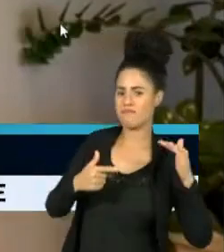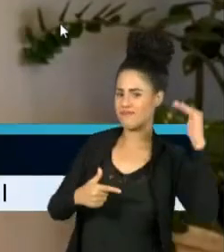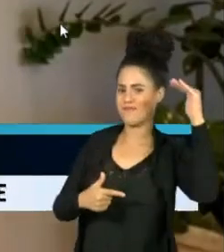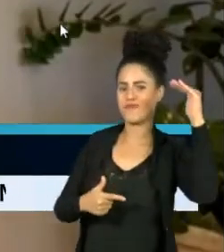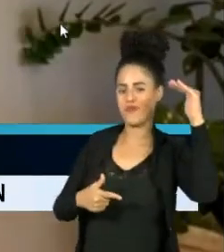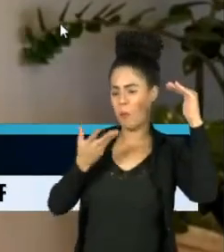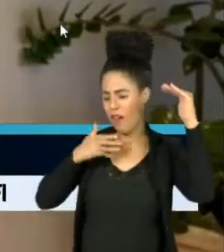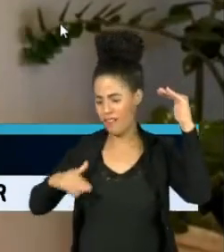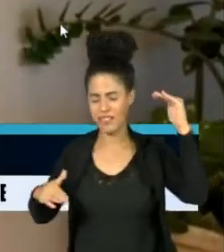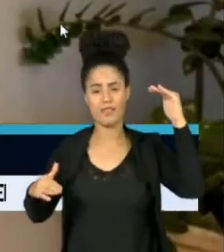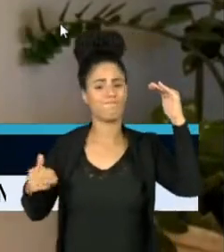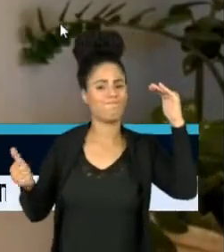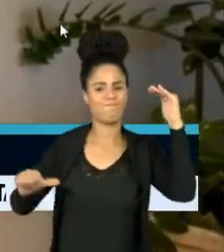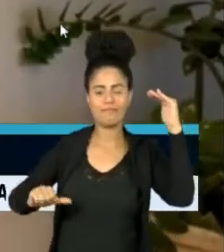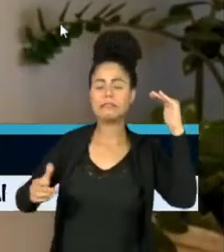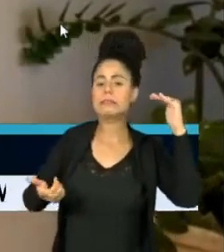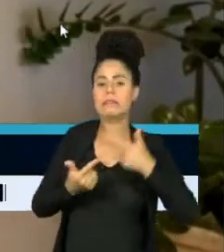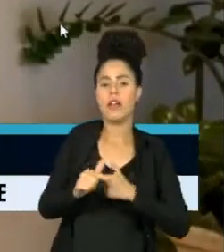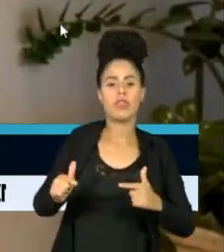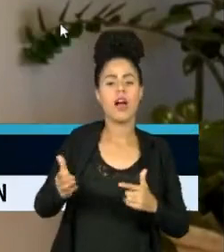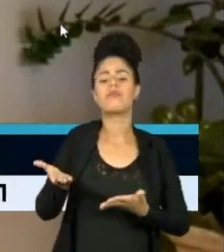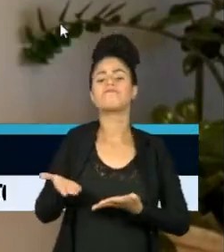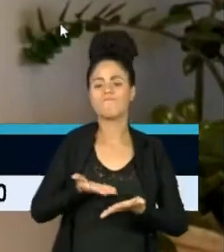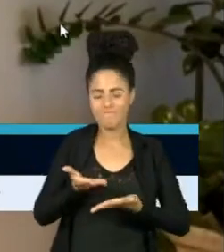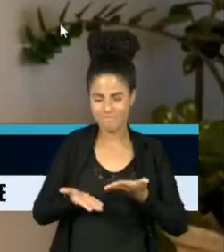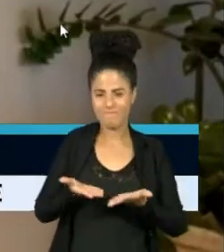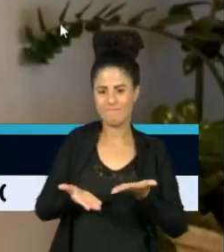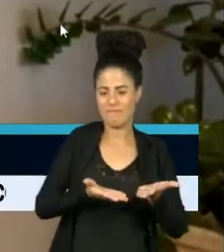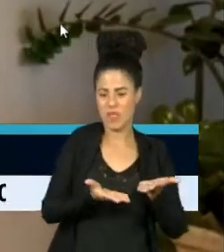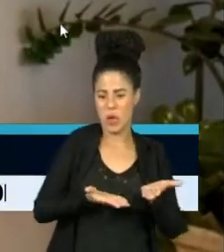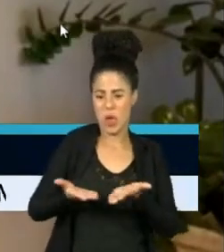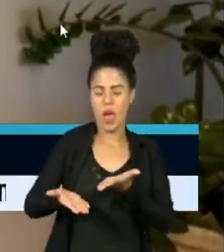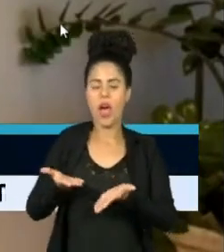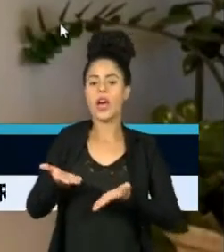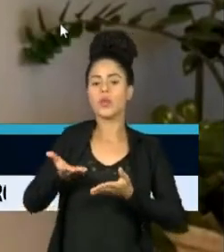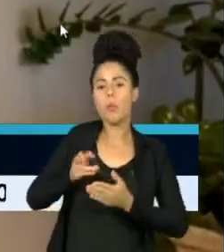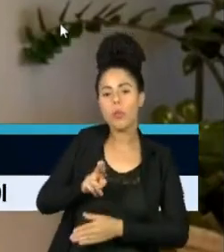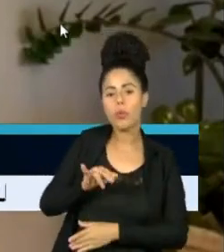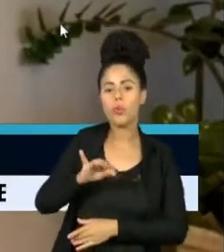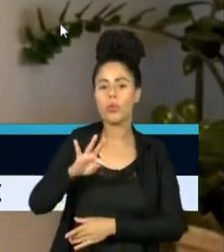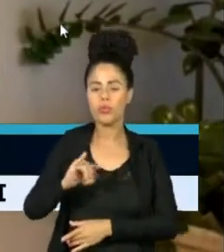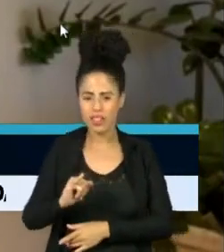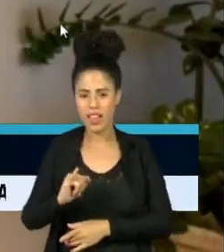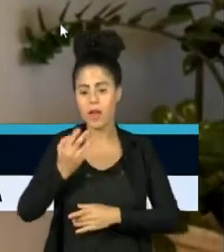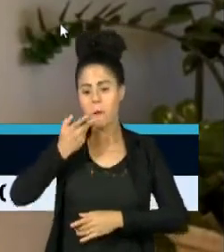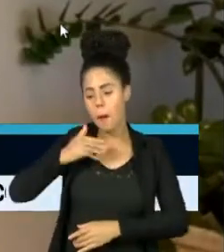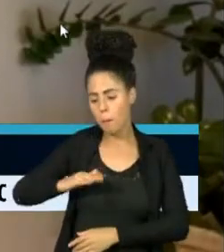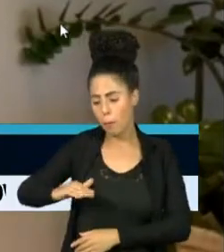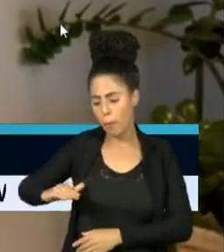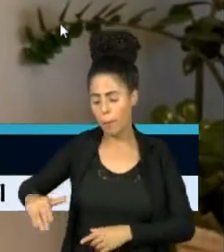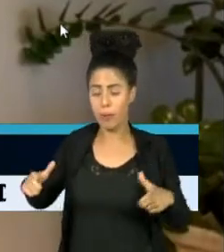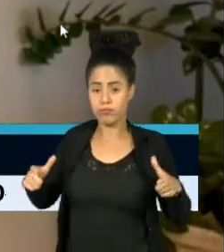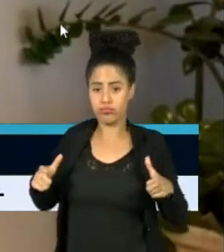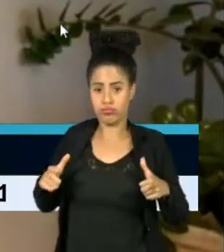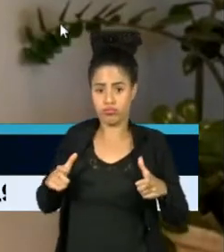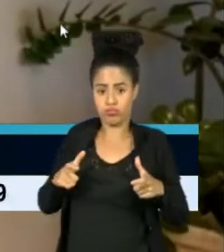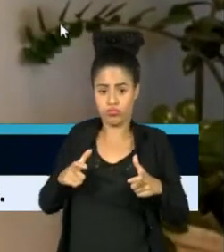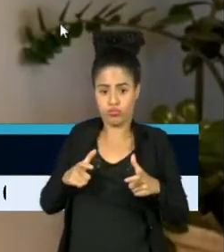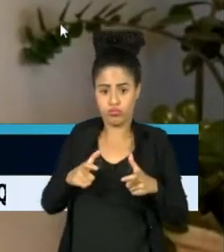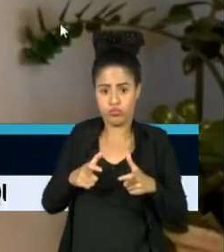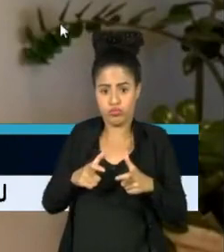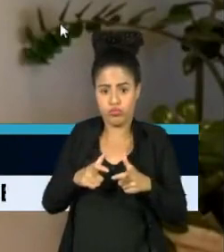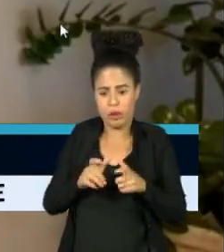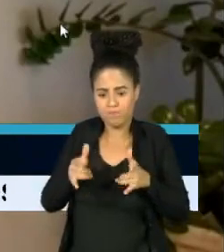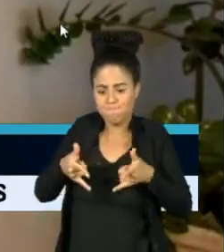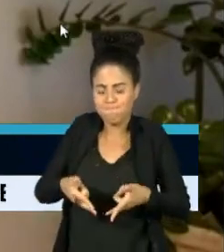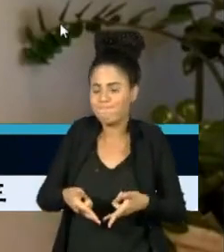Brasil afora, a disponibilidade de leitos pediátricos tem um número muito mais reduzido do que de UTI adulto. E lógico